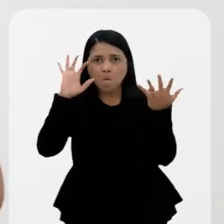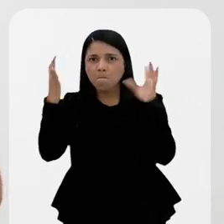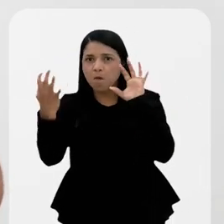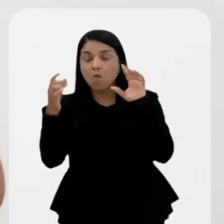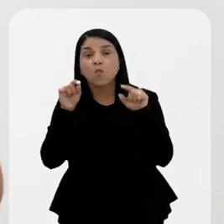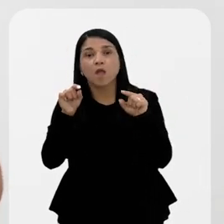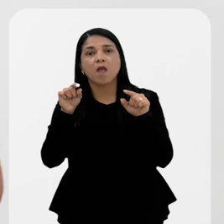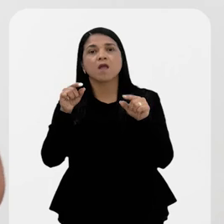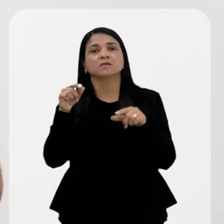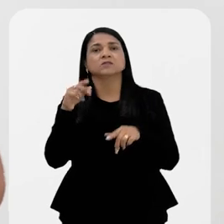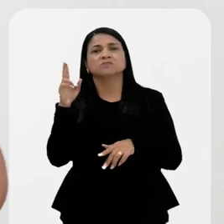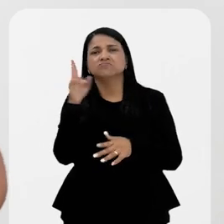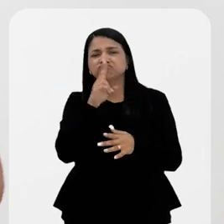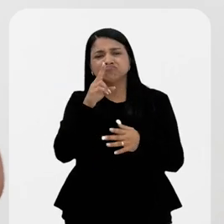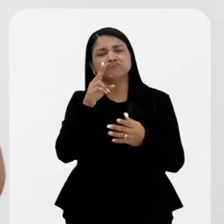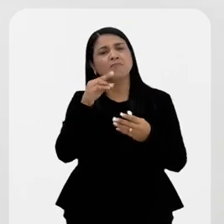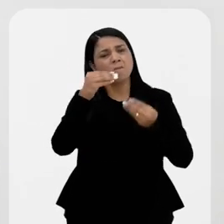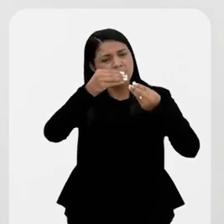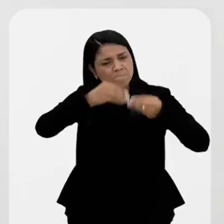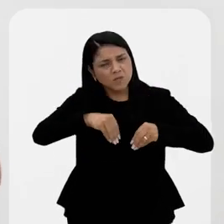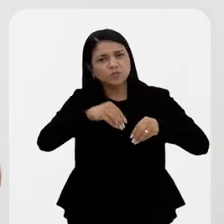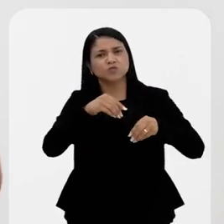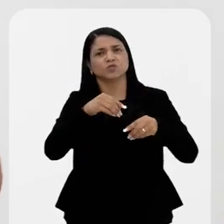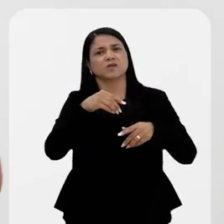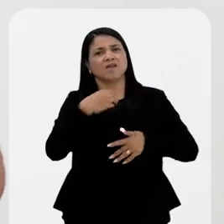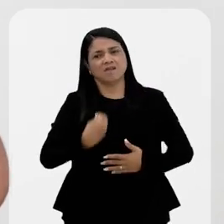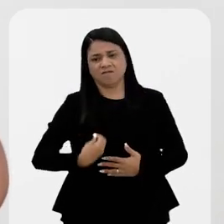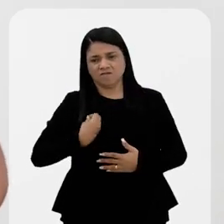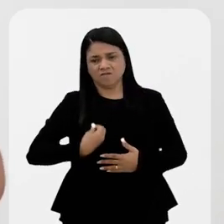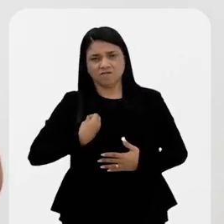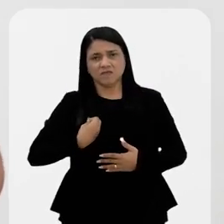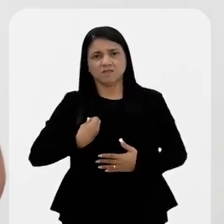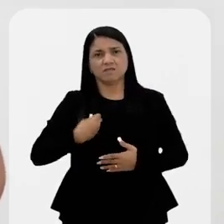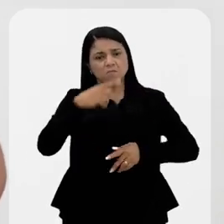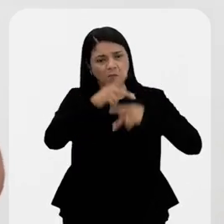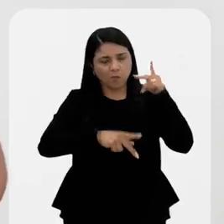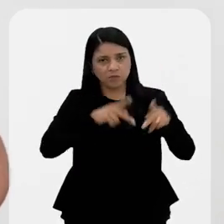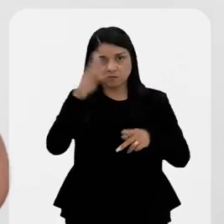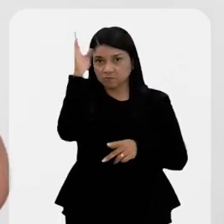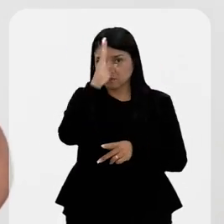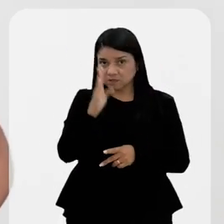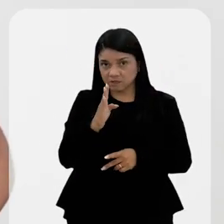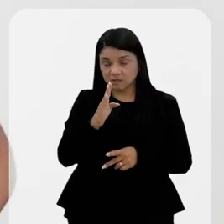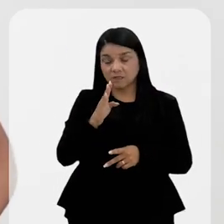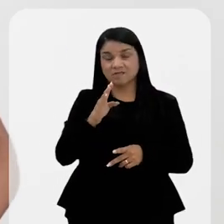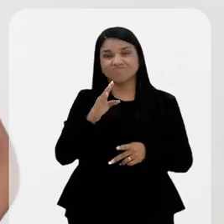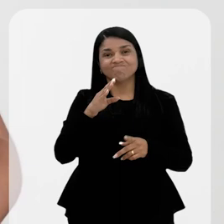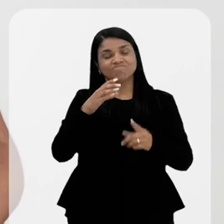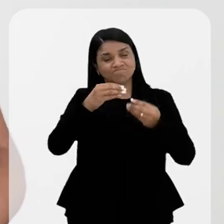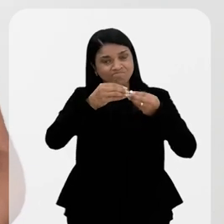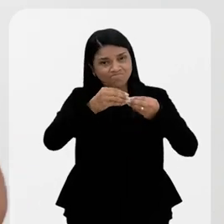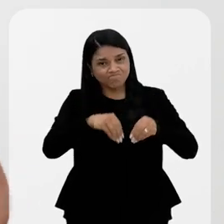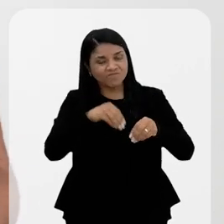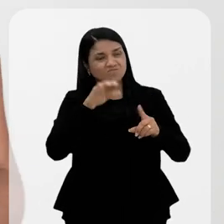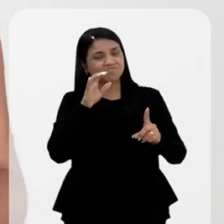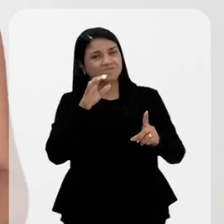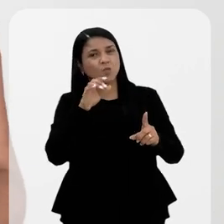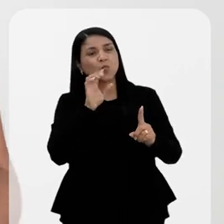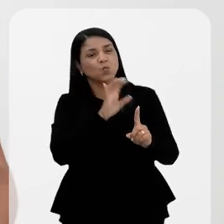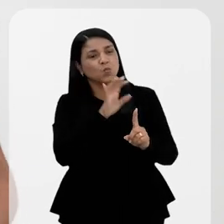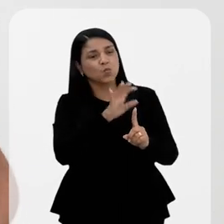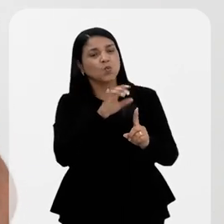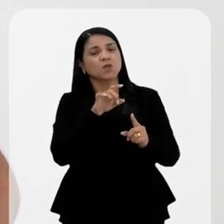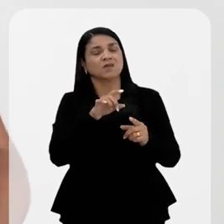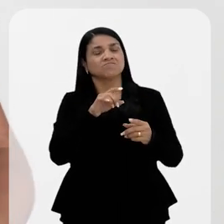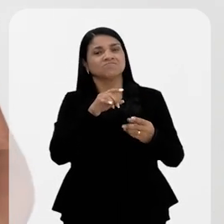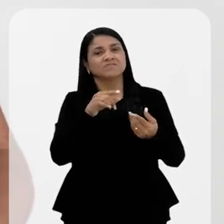emergência climática, ela atinge a vida de todos os brasileiros, em maior ou menor grau. E quando atinge, muitas das vezes, acaba também violando